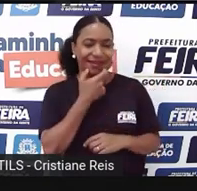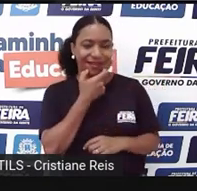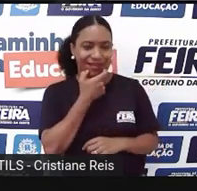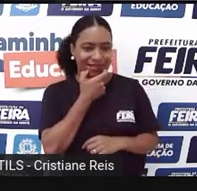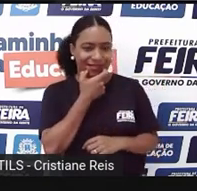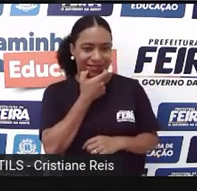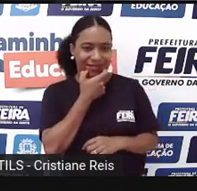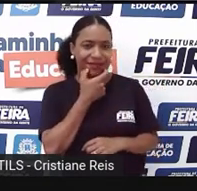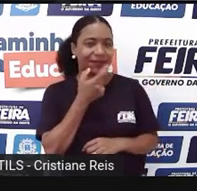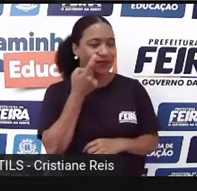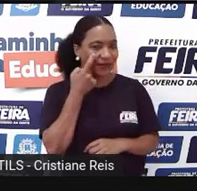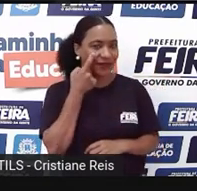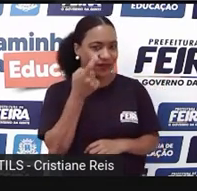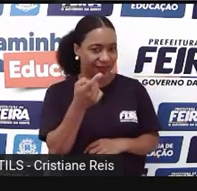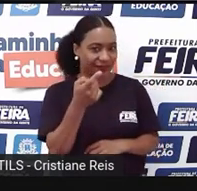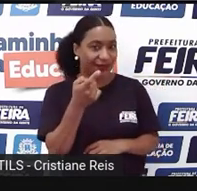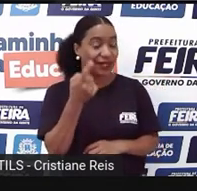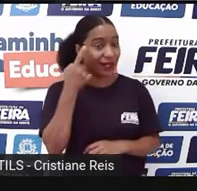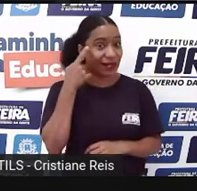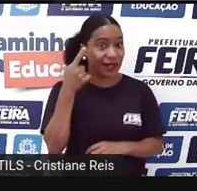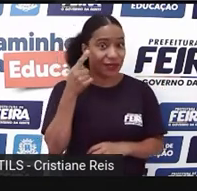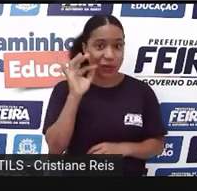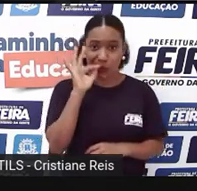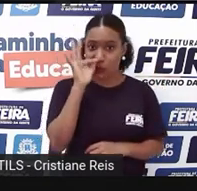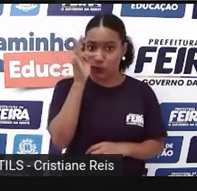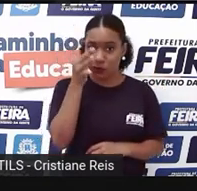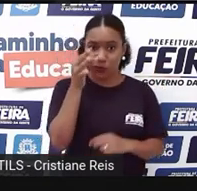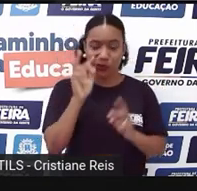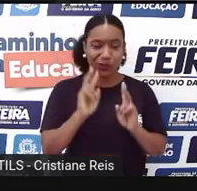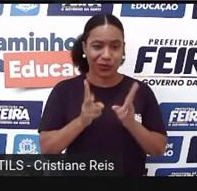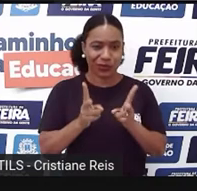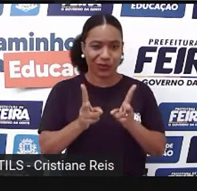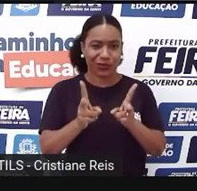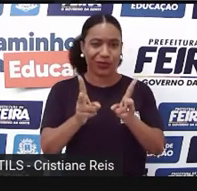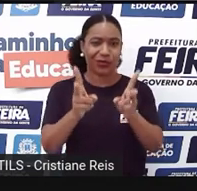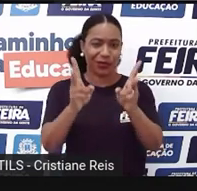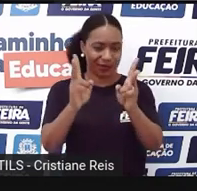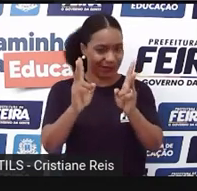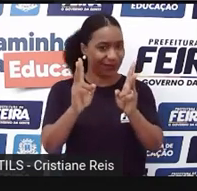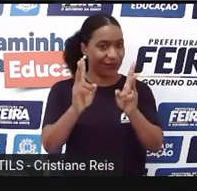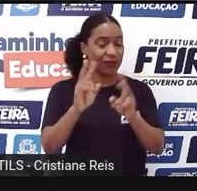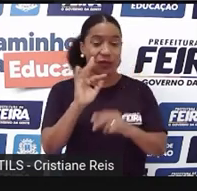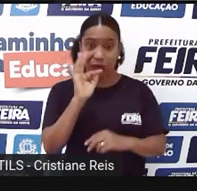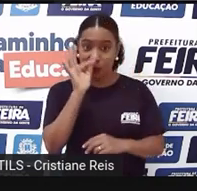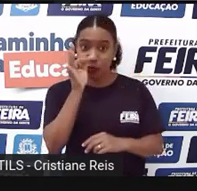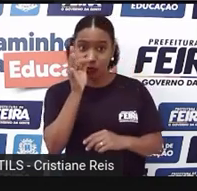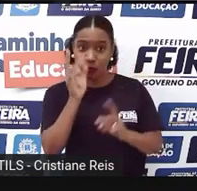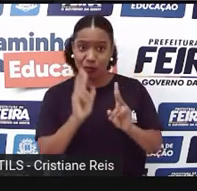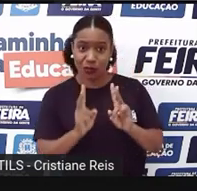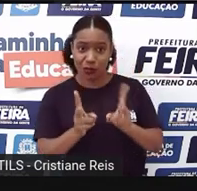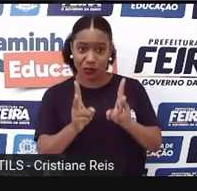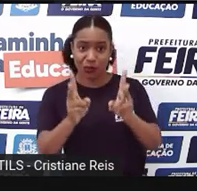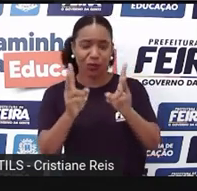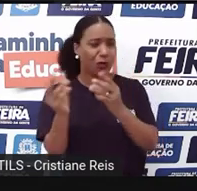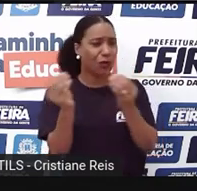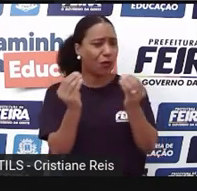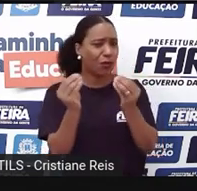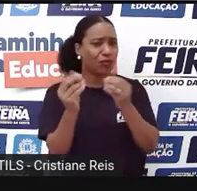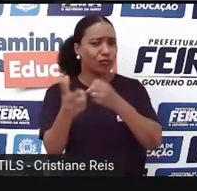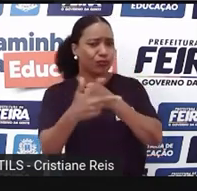Esse tempo verbal Future continuous tense Que é o tempo Futuro contínuo